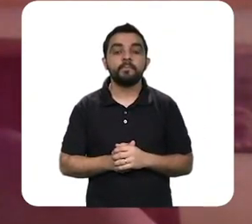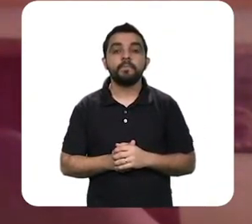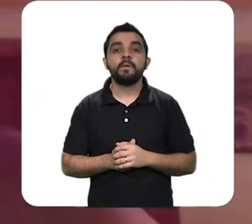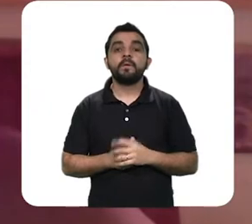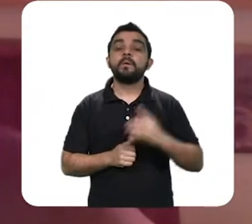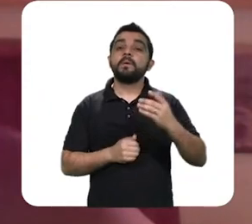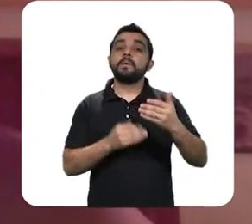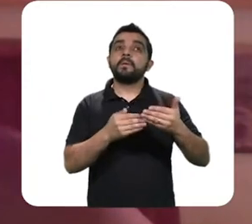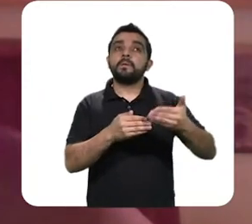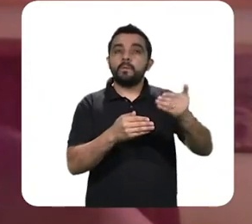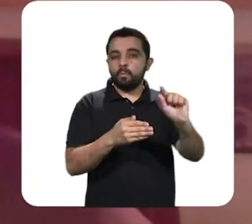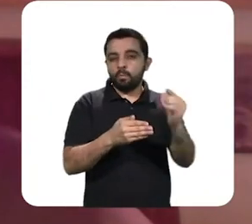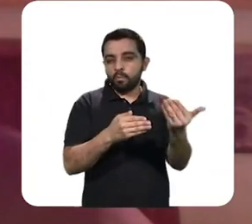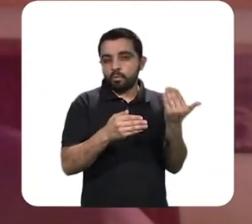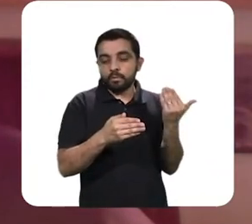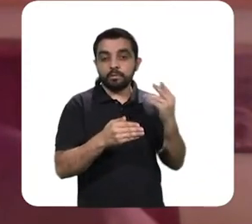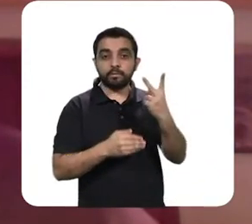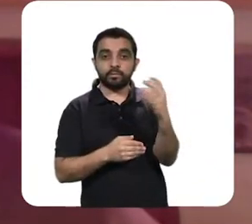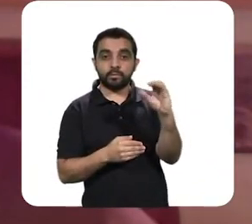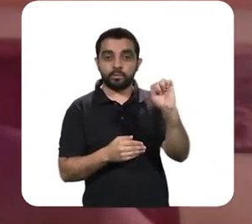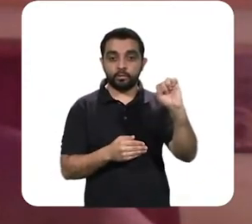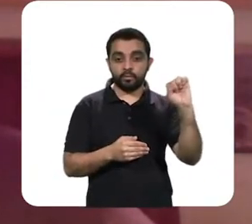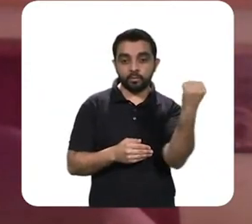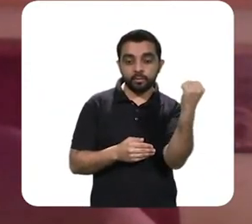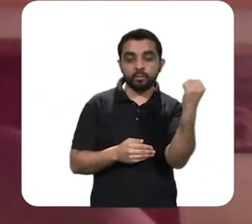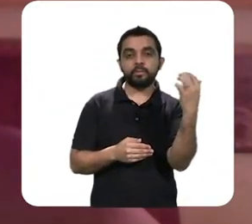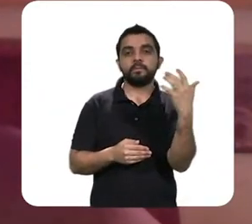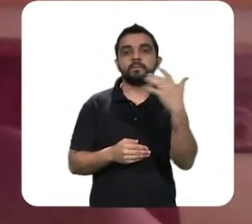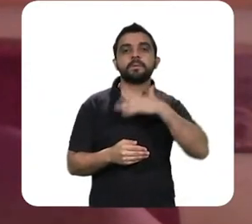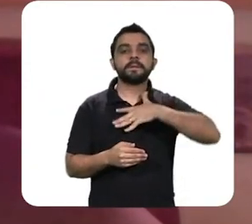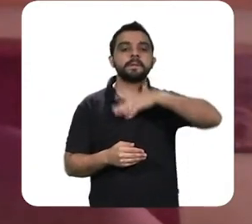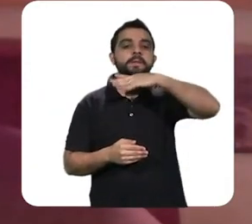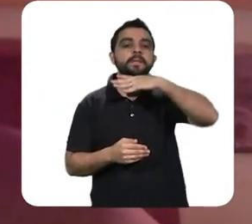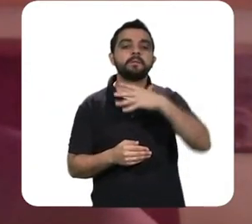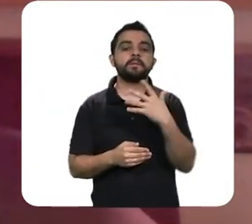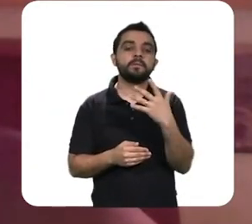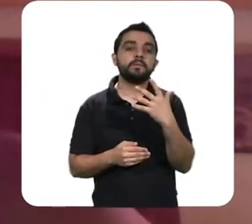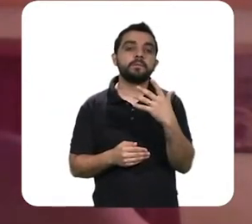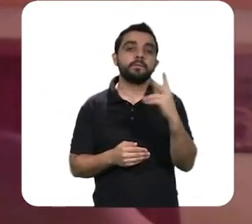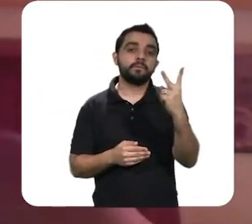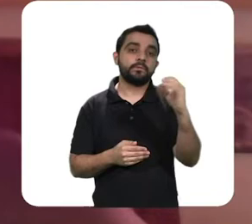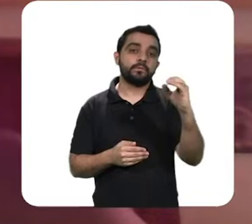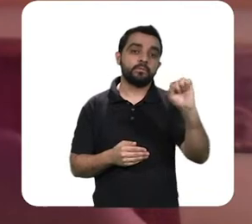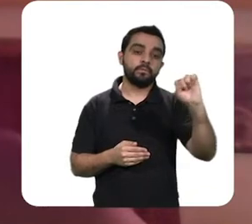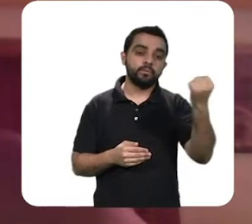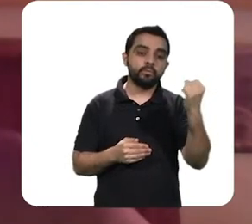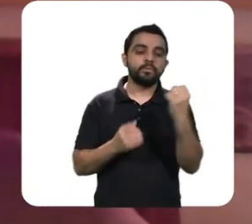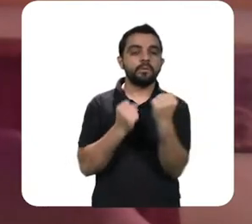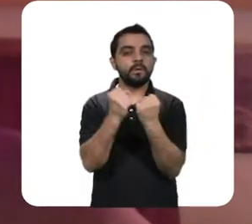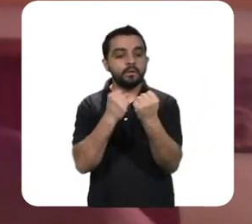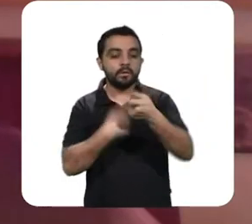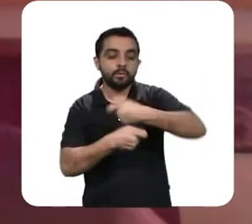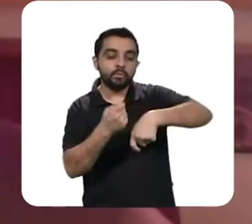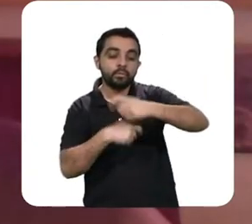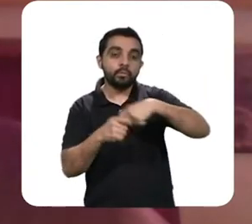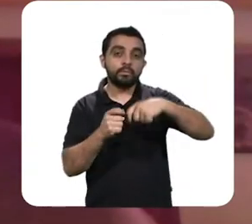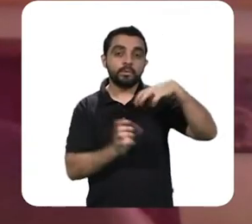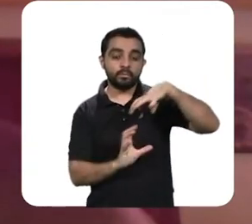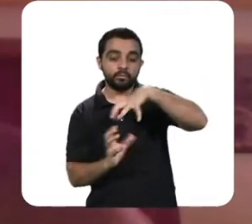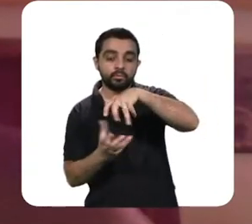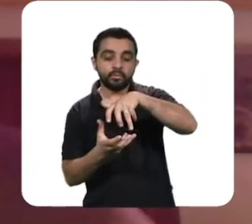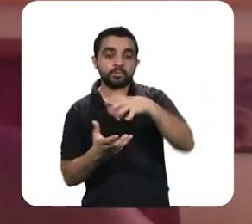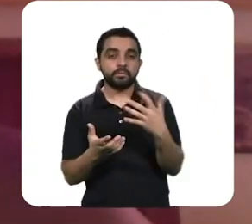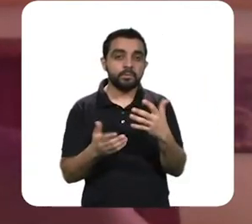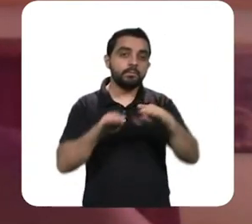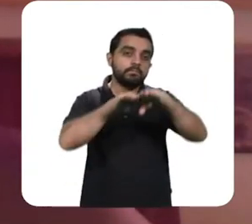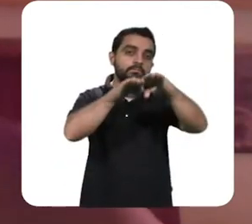a crise de 2008, bem menor, mas ainda assim, bastante impactante, além da abrangência mundial, o comércio mundial caiu